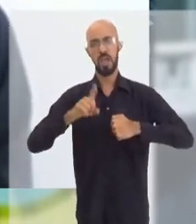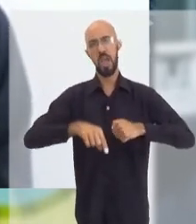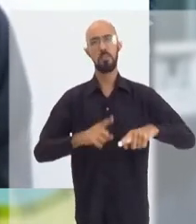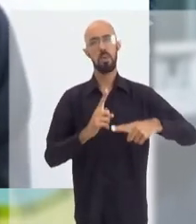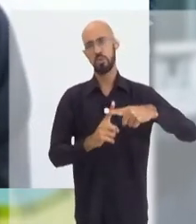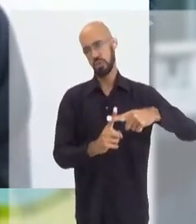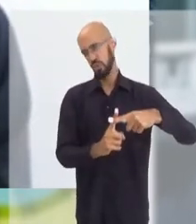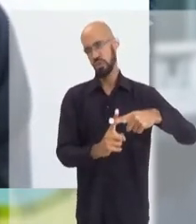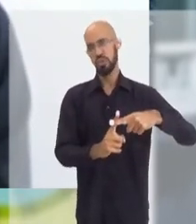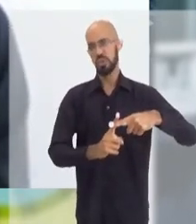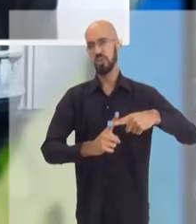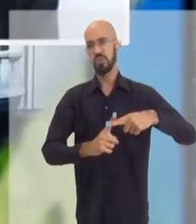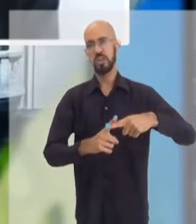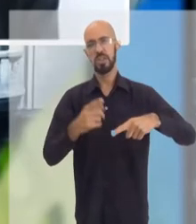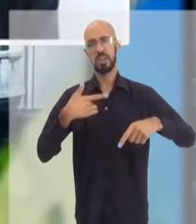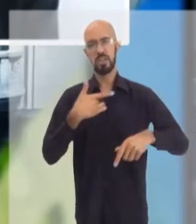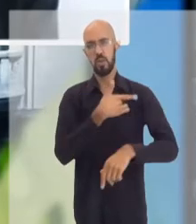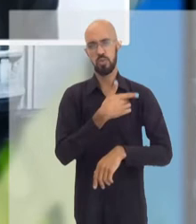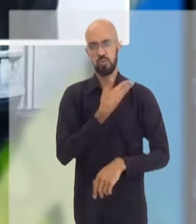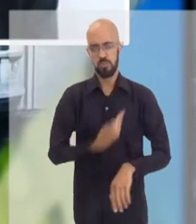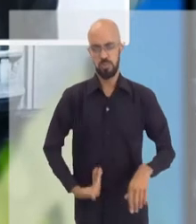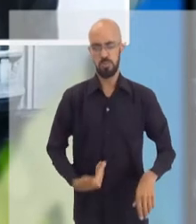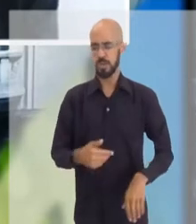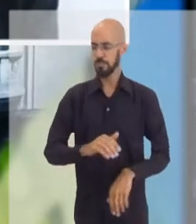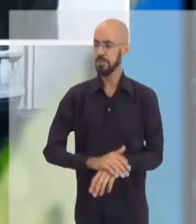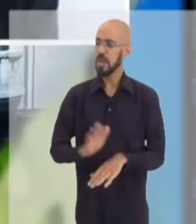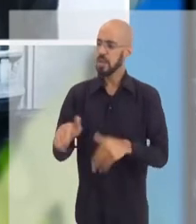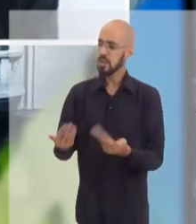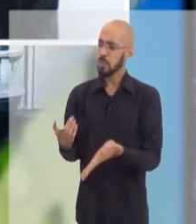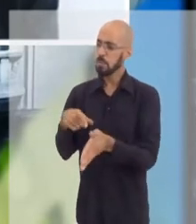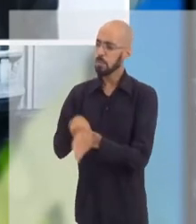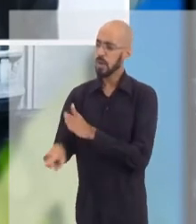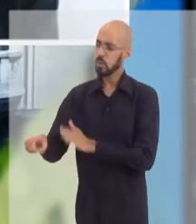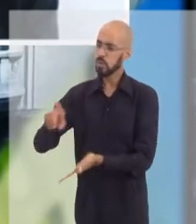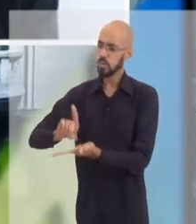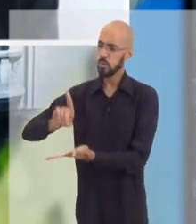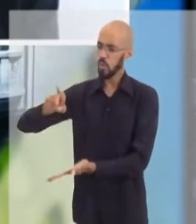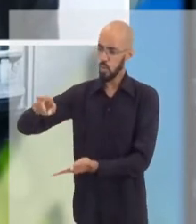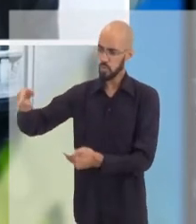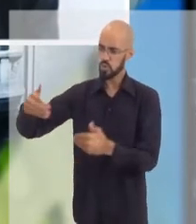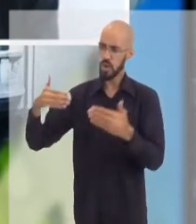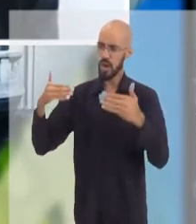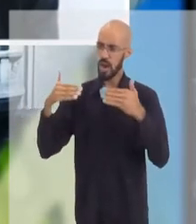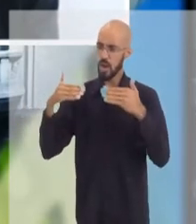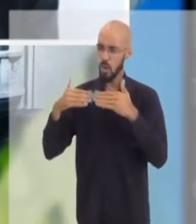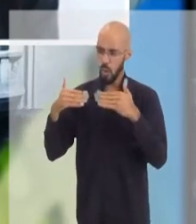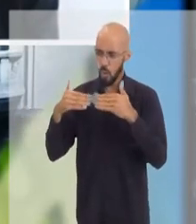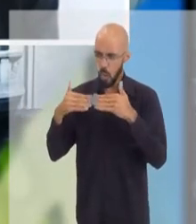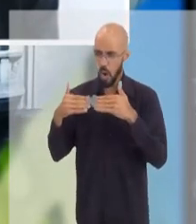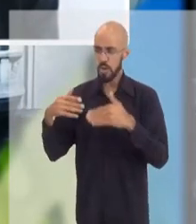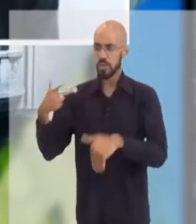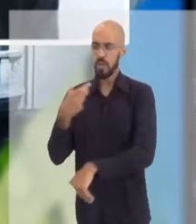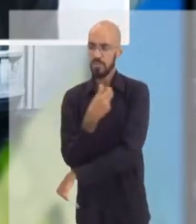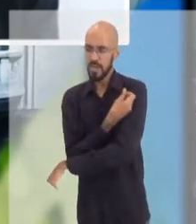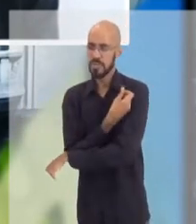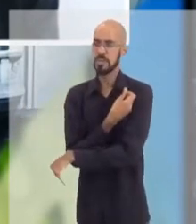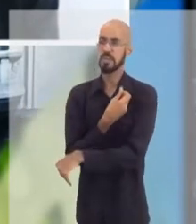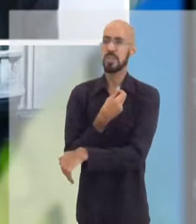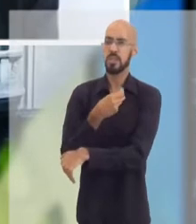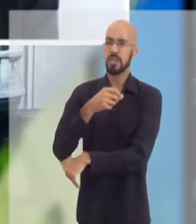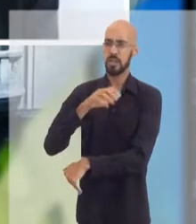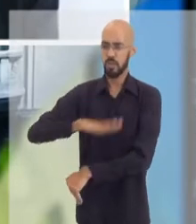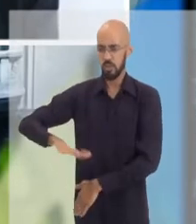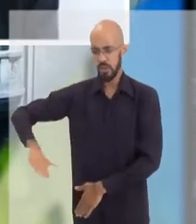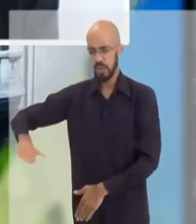confirmando o enorme benefício na saúde pública. Doutor, então o senhor é a favor da vacinação